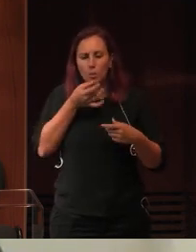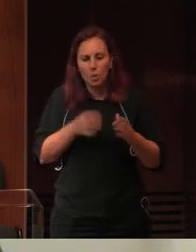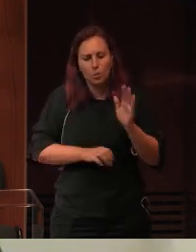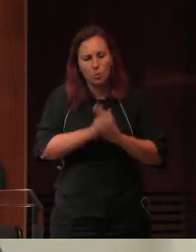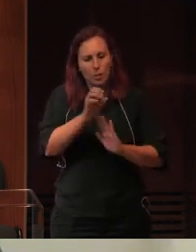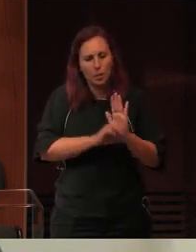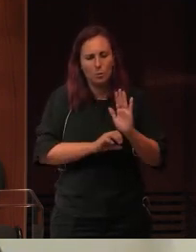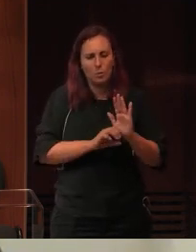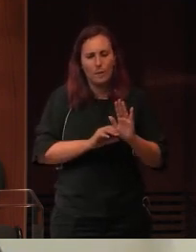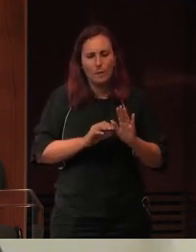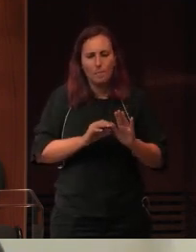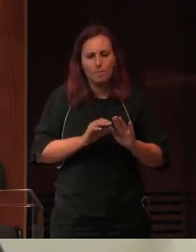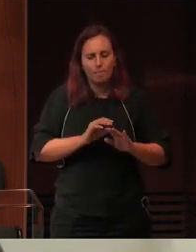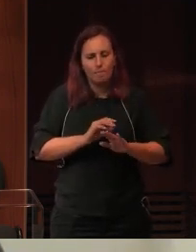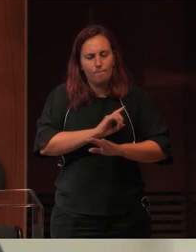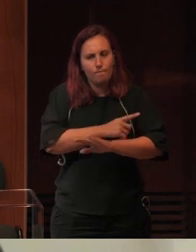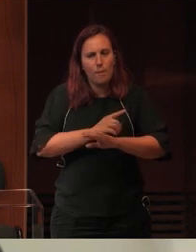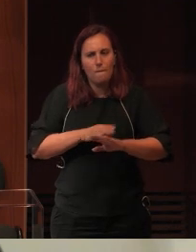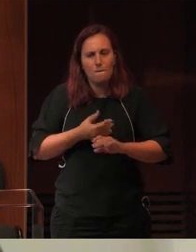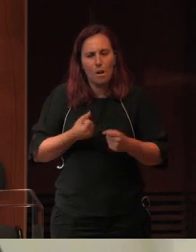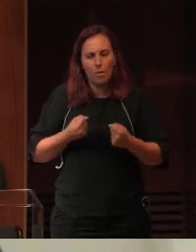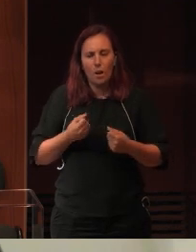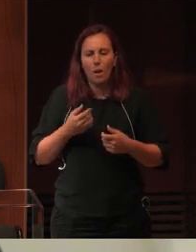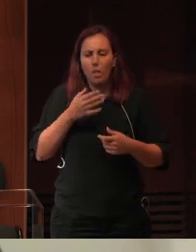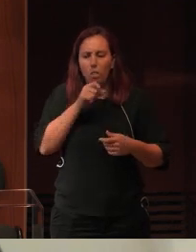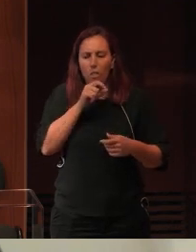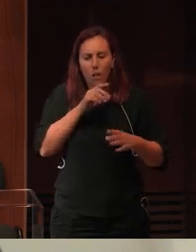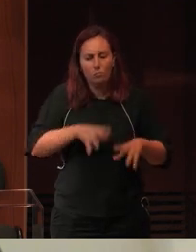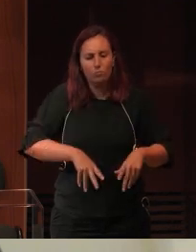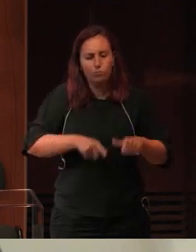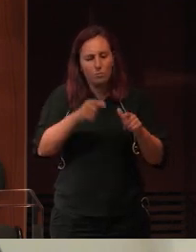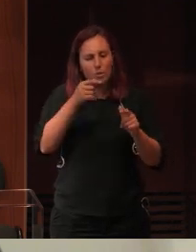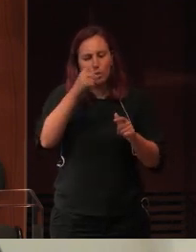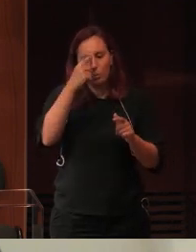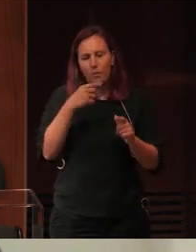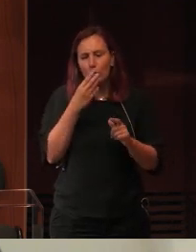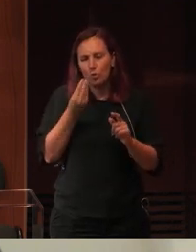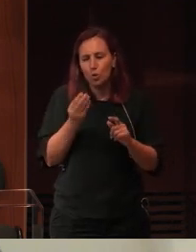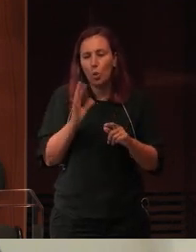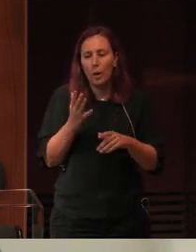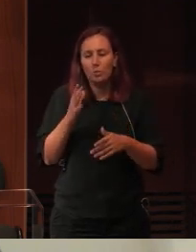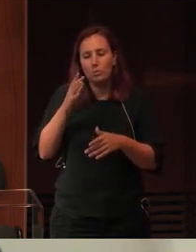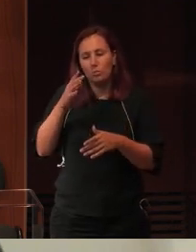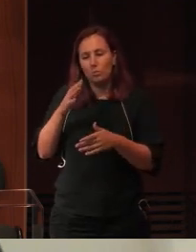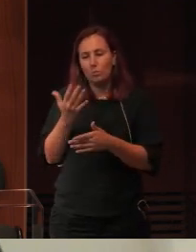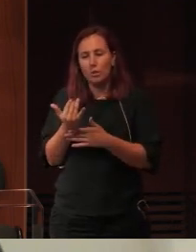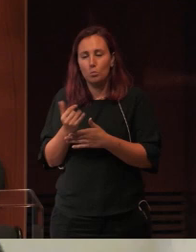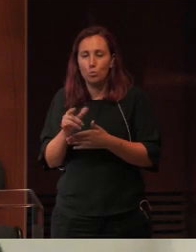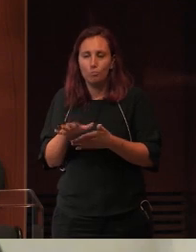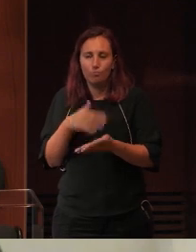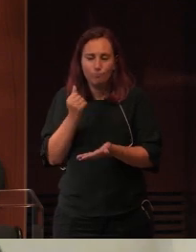ambicioso que desenvolvemos, que as competências inscritas no perfil dos alunos à saída da escolaridade obrigatória,